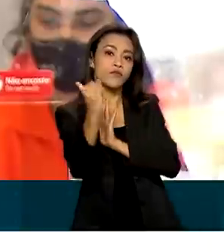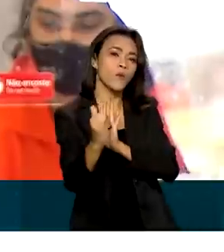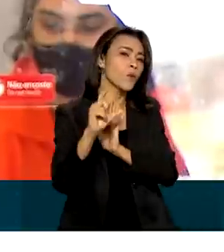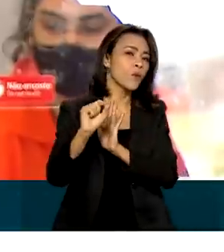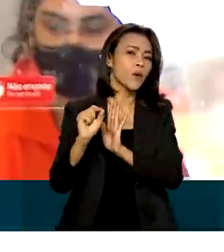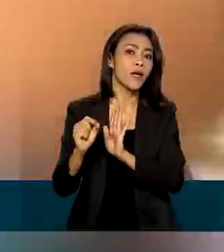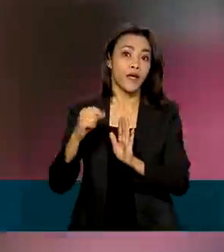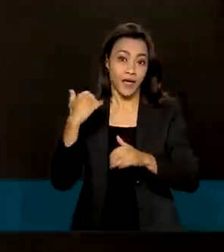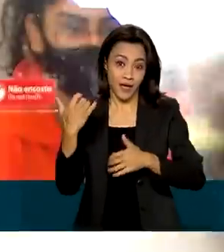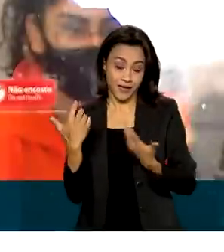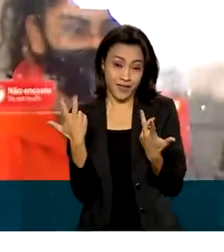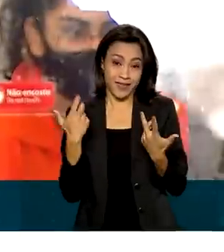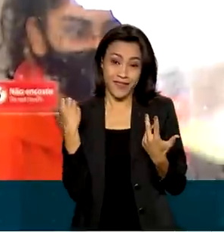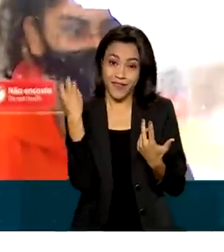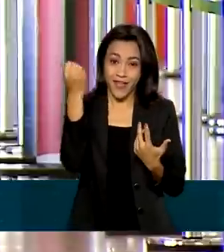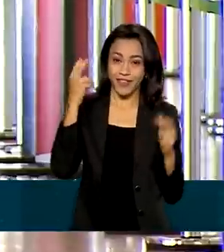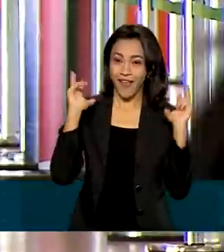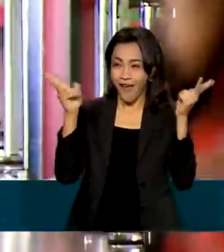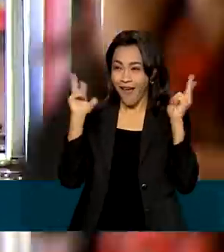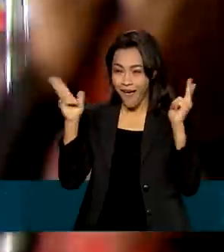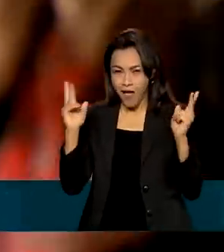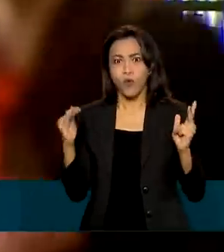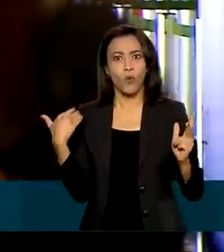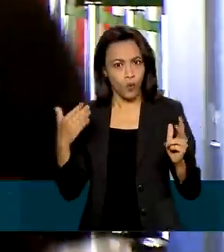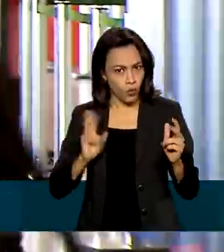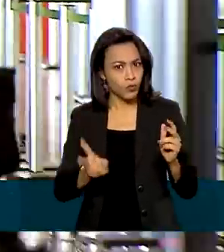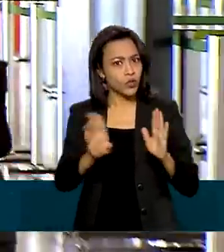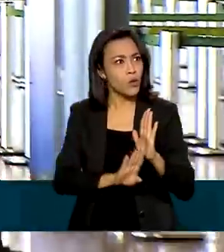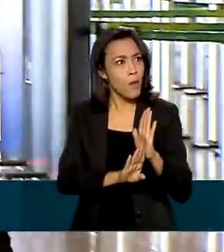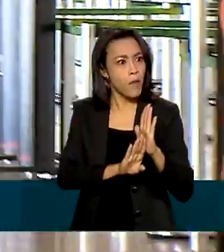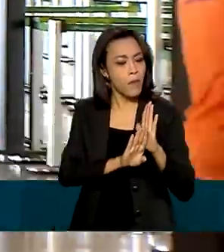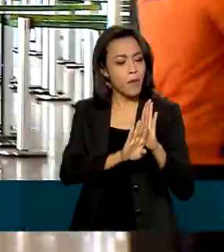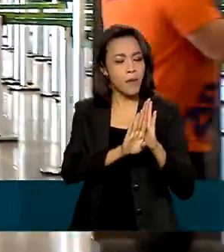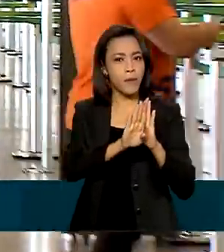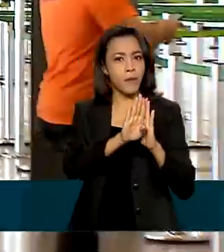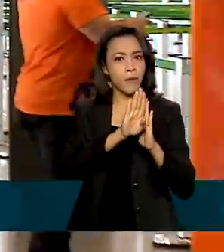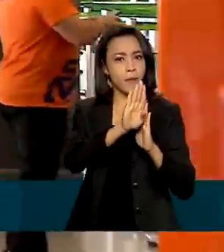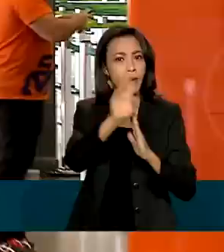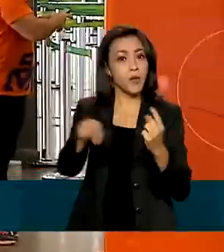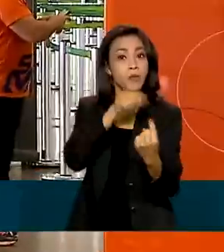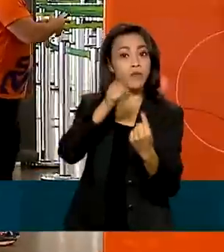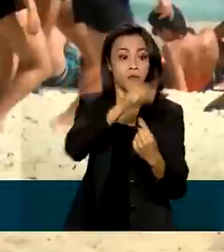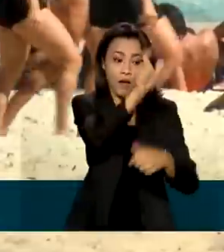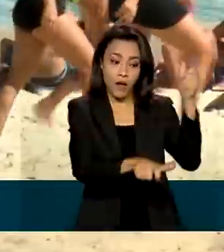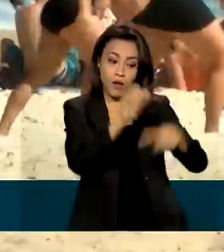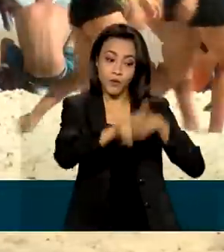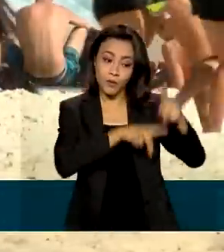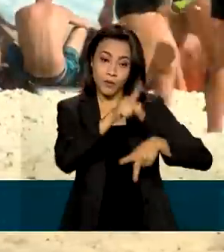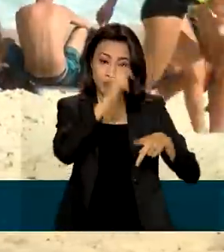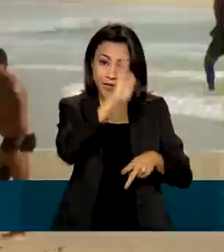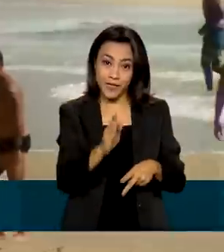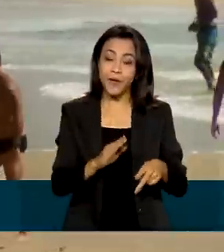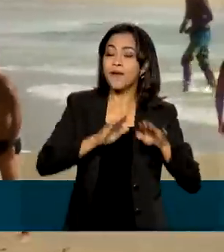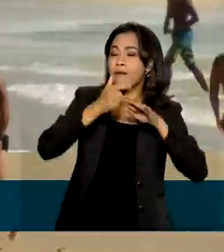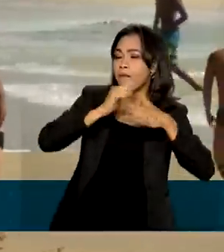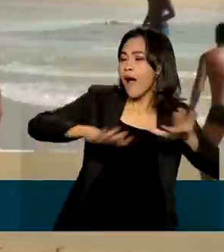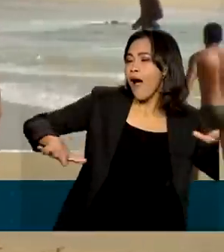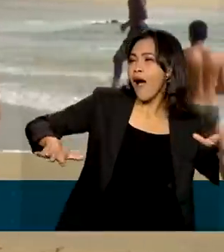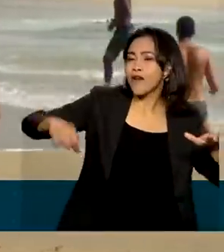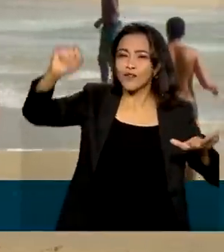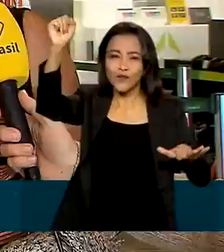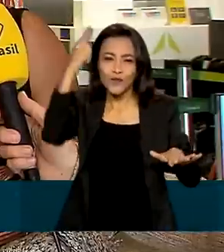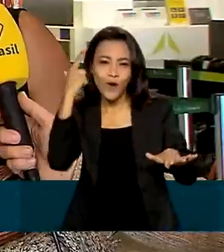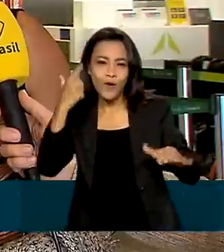continuam em alta. E o principal destino dos brasileiros são locais para curtir sol, mar e